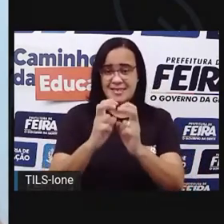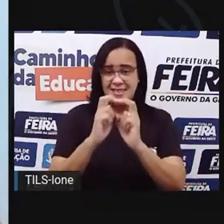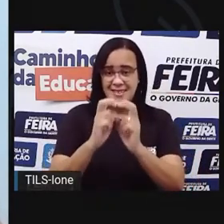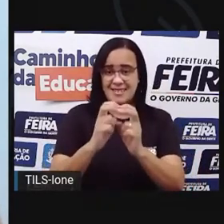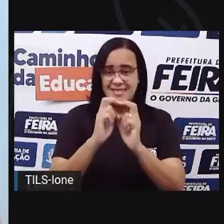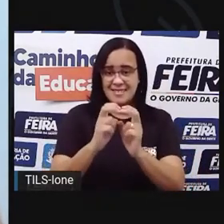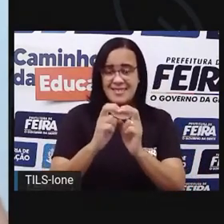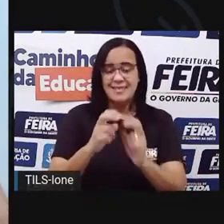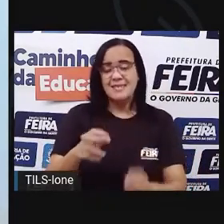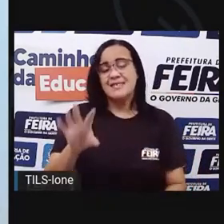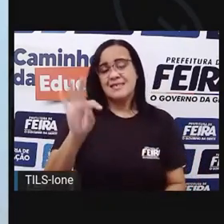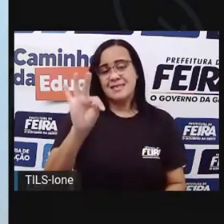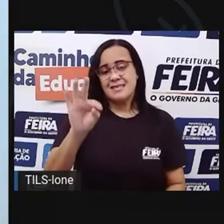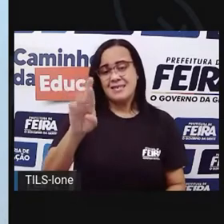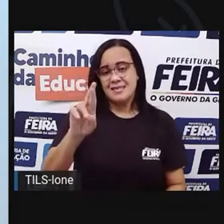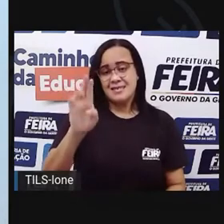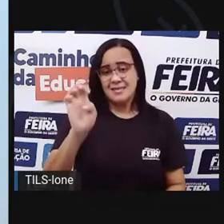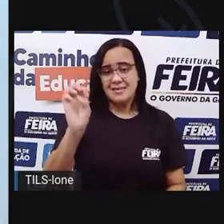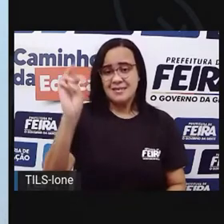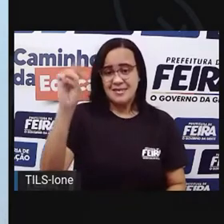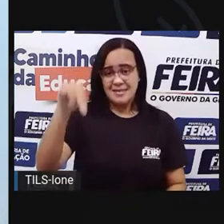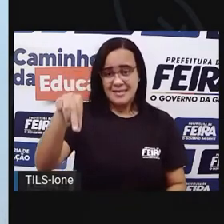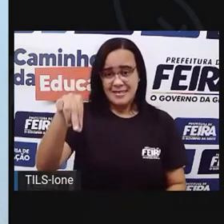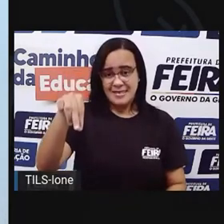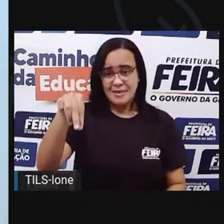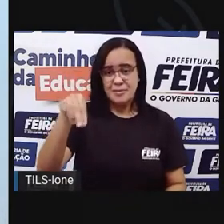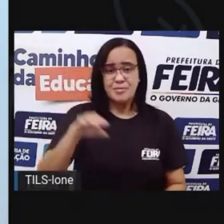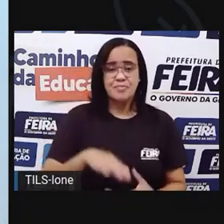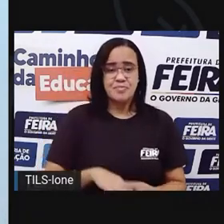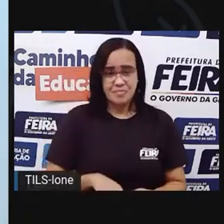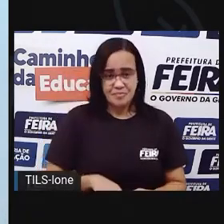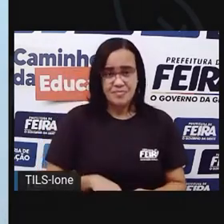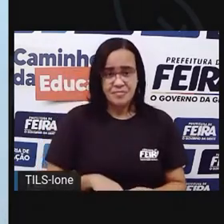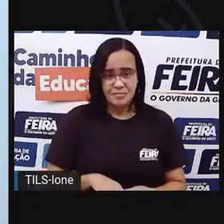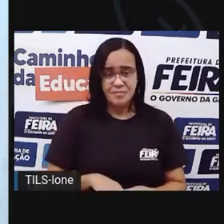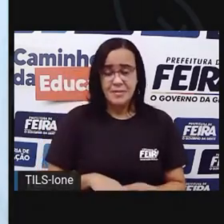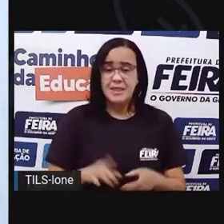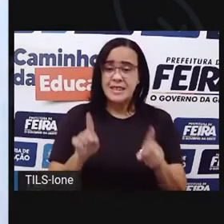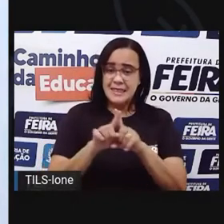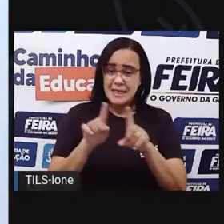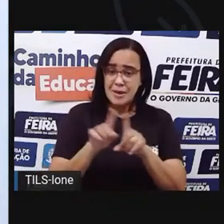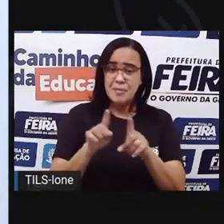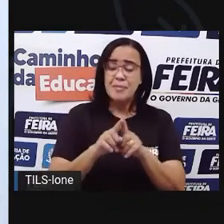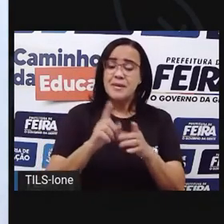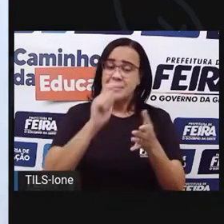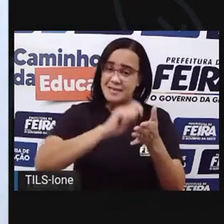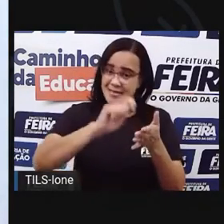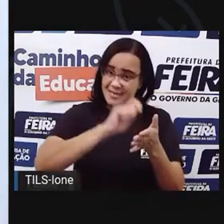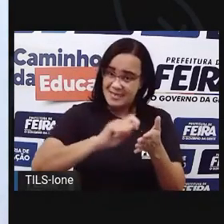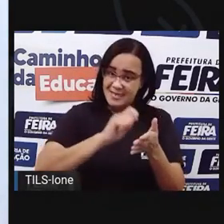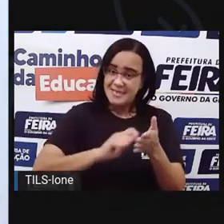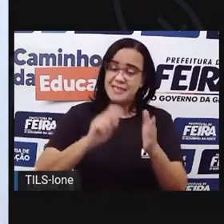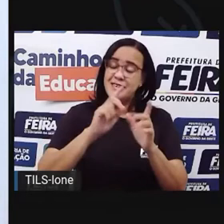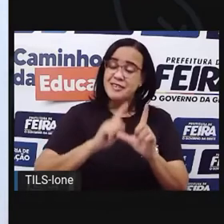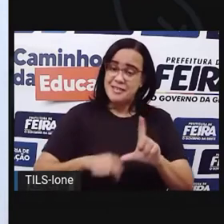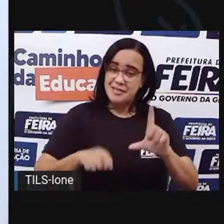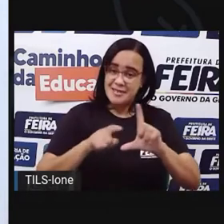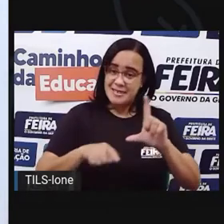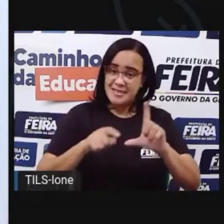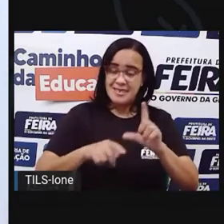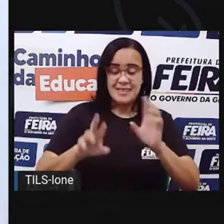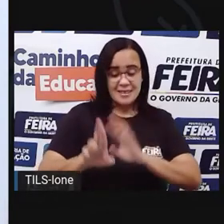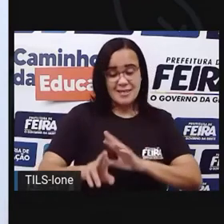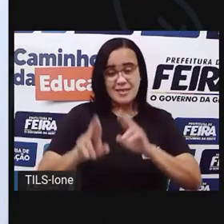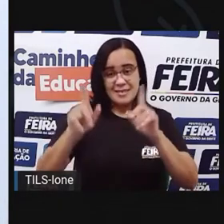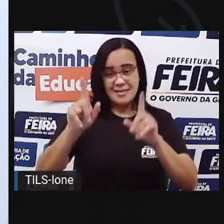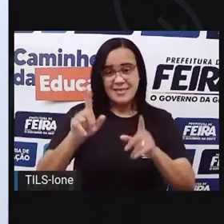a palavra trem, olha como eles usaram essa forma aqui de escrita, também diferente. Deixa eu ver aqui se